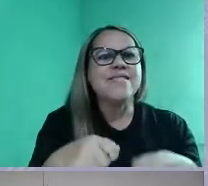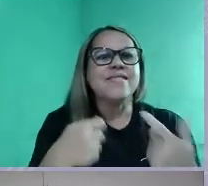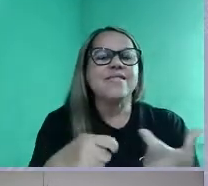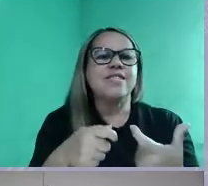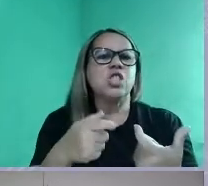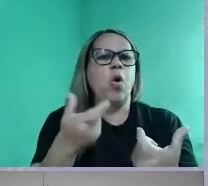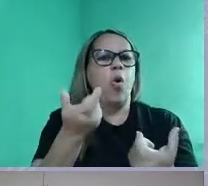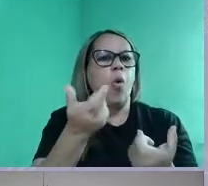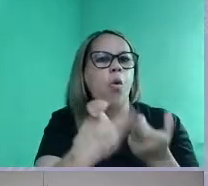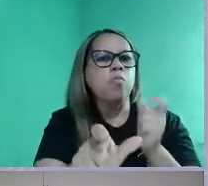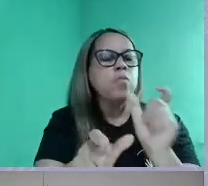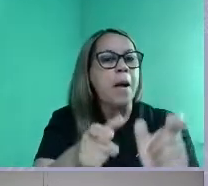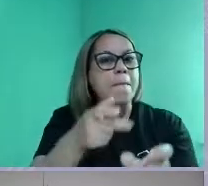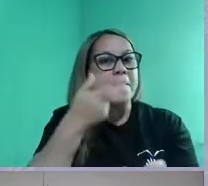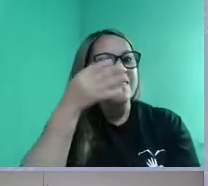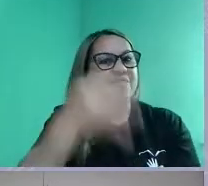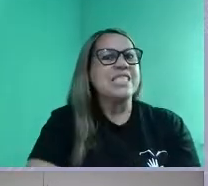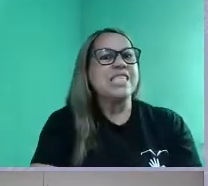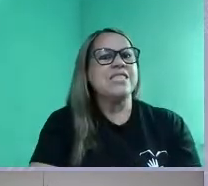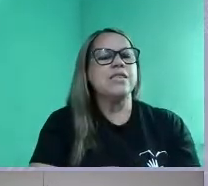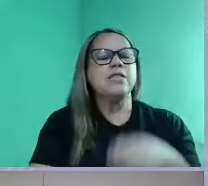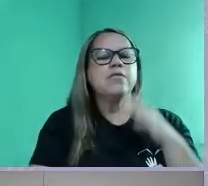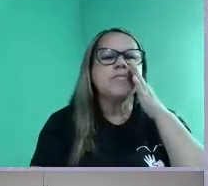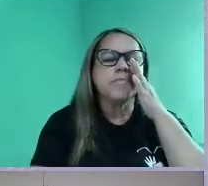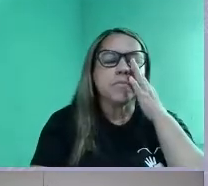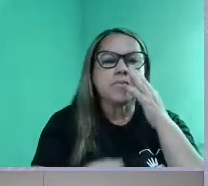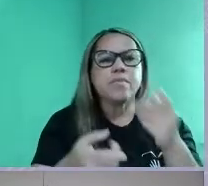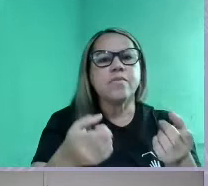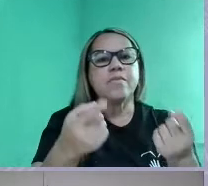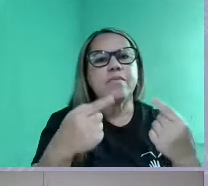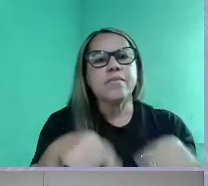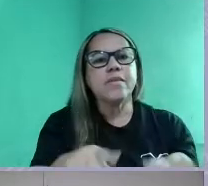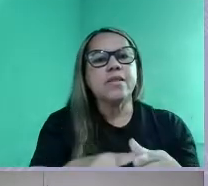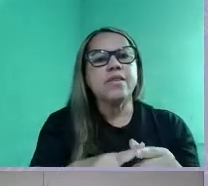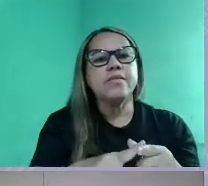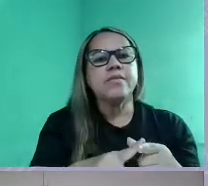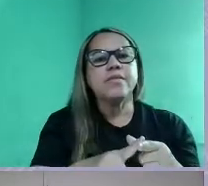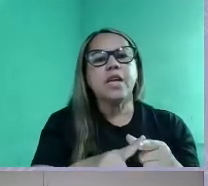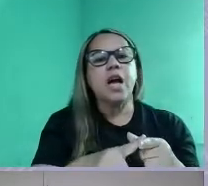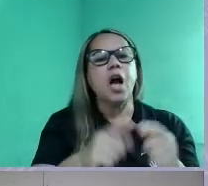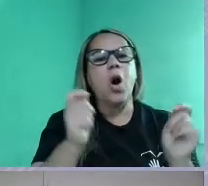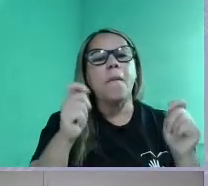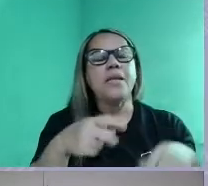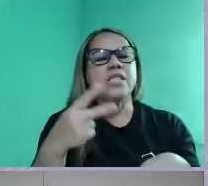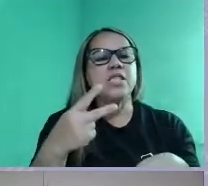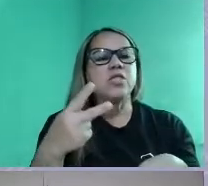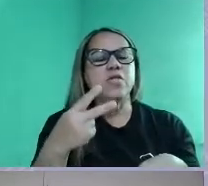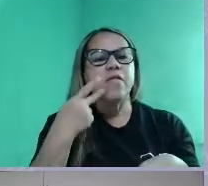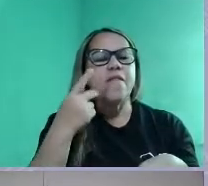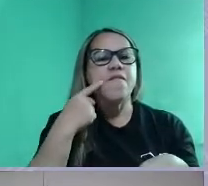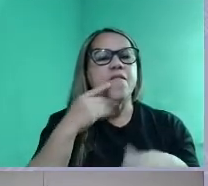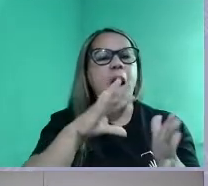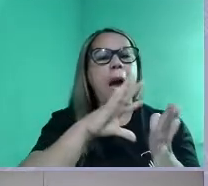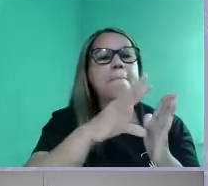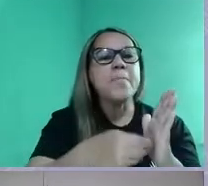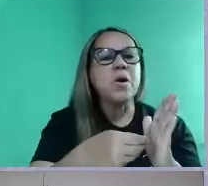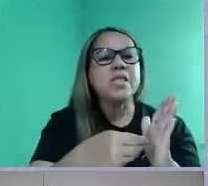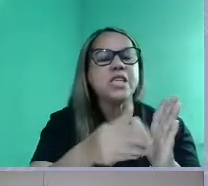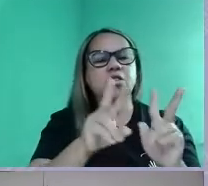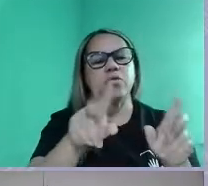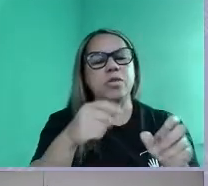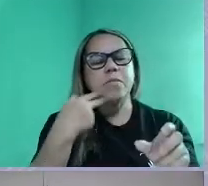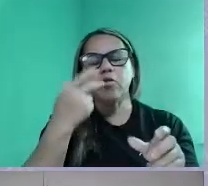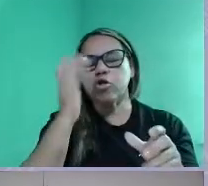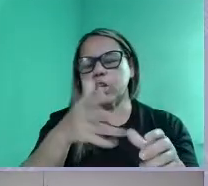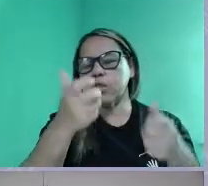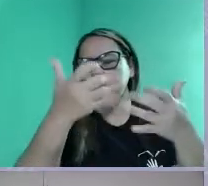registro, tá? A competência 2 vai avaliar a abordagem do tema, exatamente dentro daqueles aspectos que eu falei com vocês,